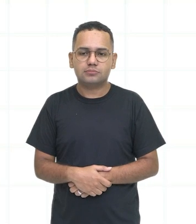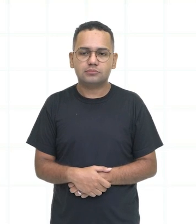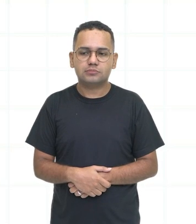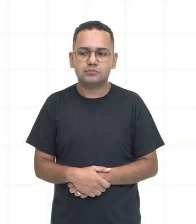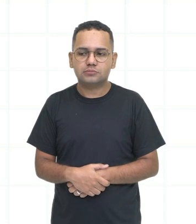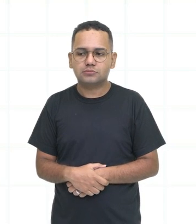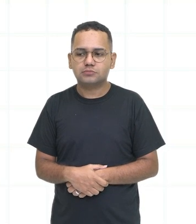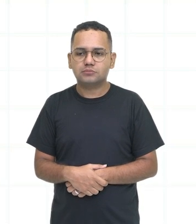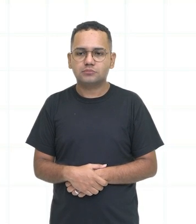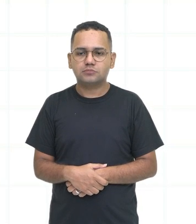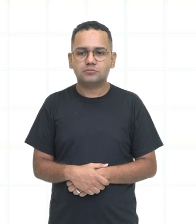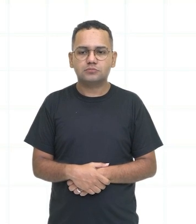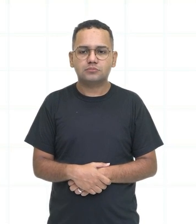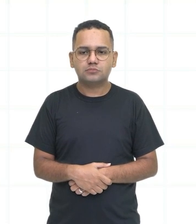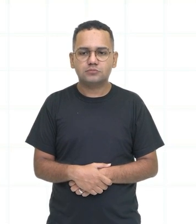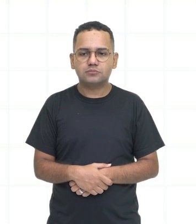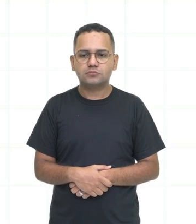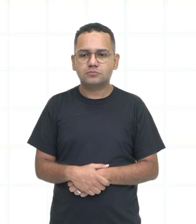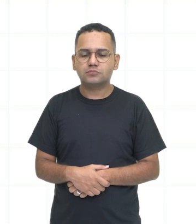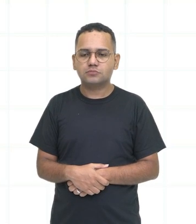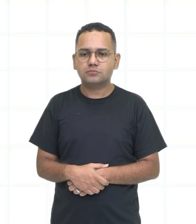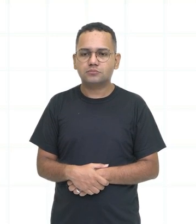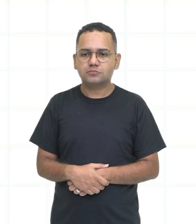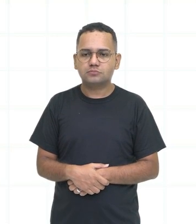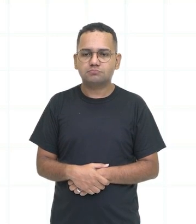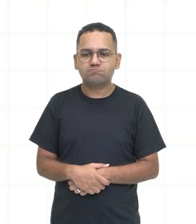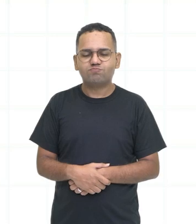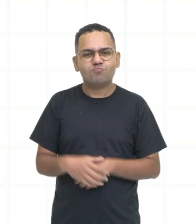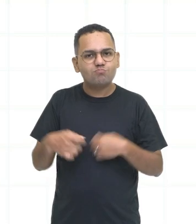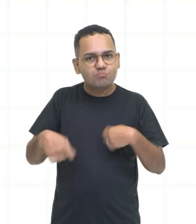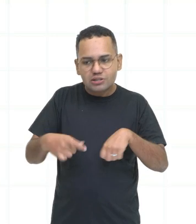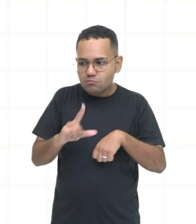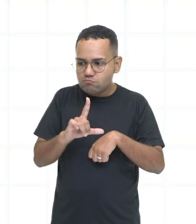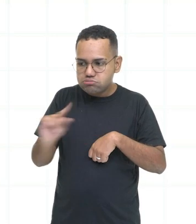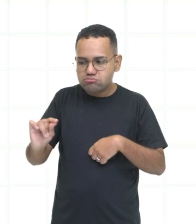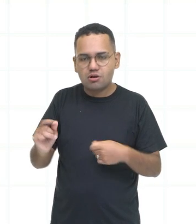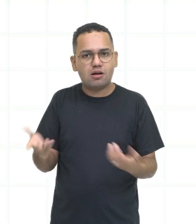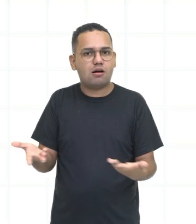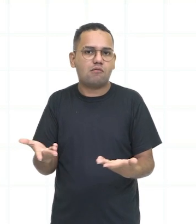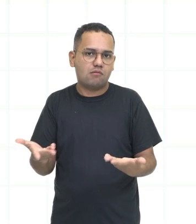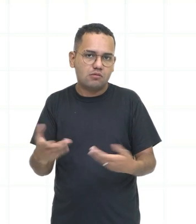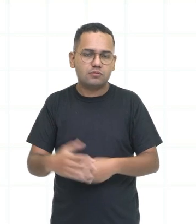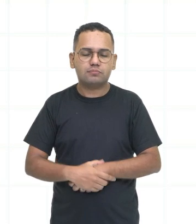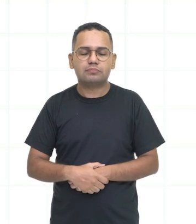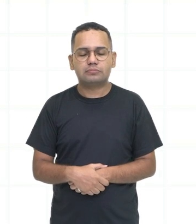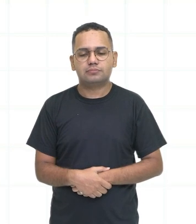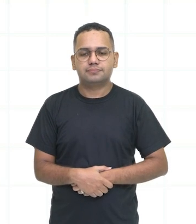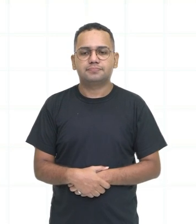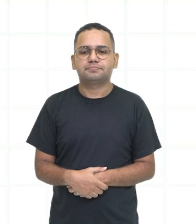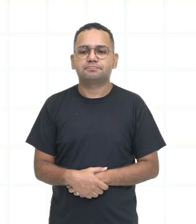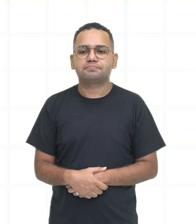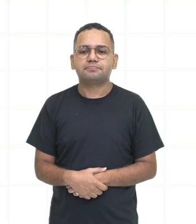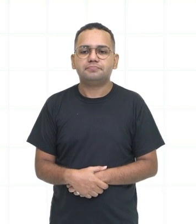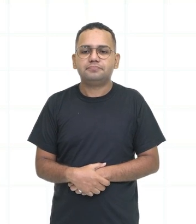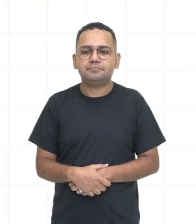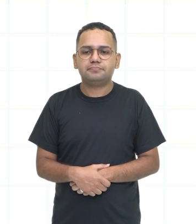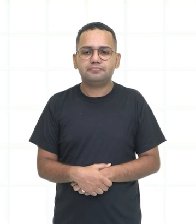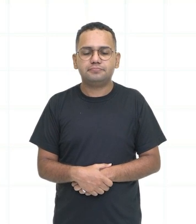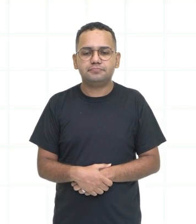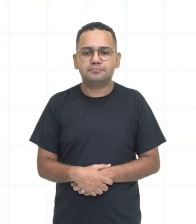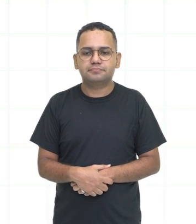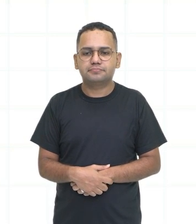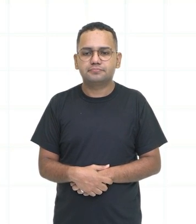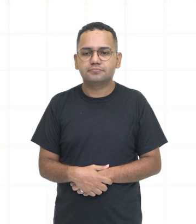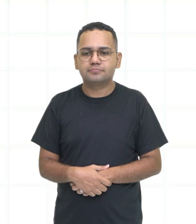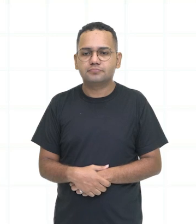I have to live. I have to live now. Eu tenho que ir agora. Ou eu preciso ir, né, eu devo ir. Aí,